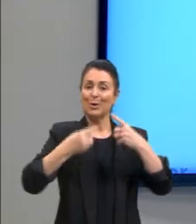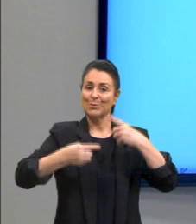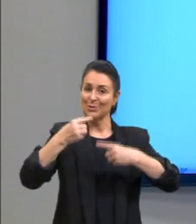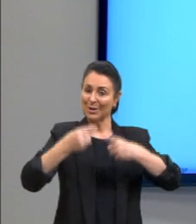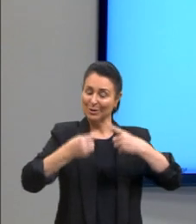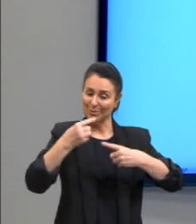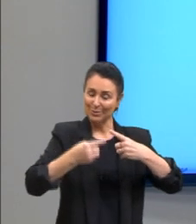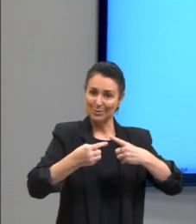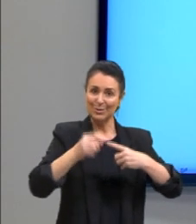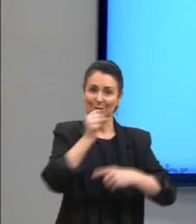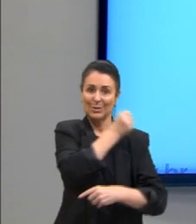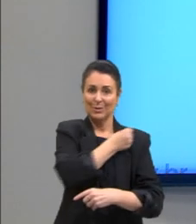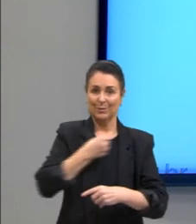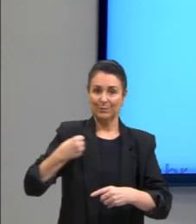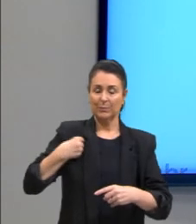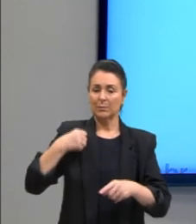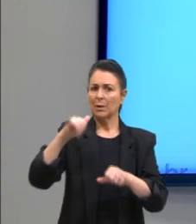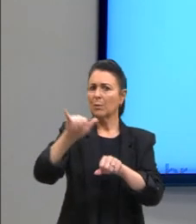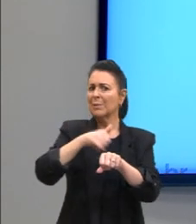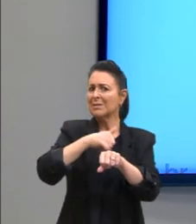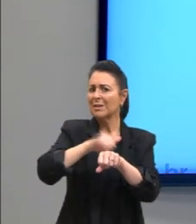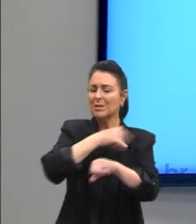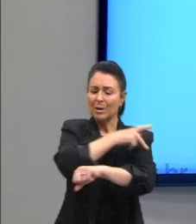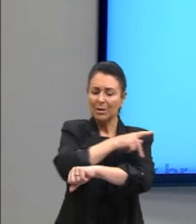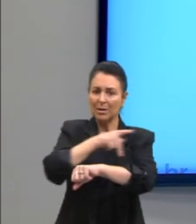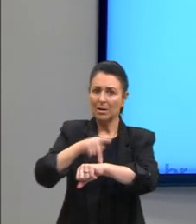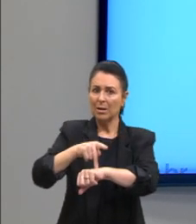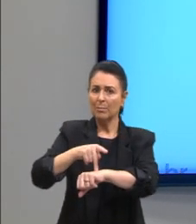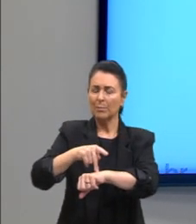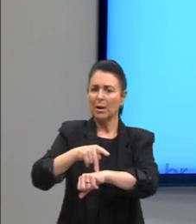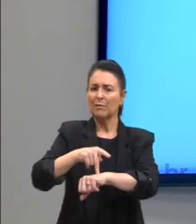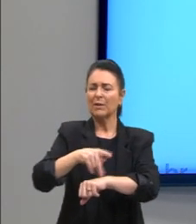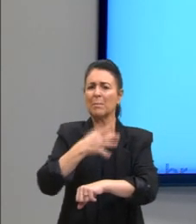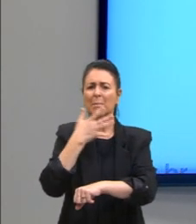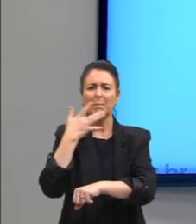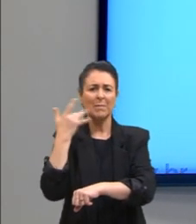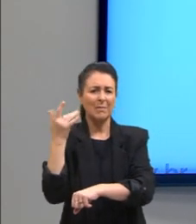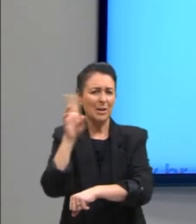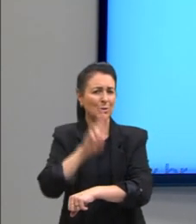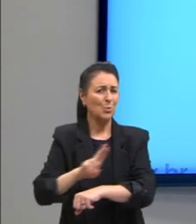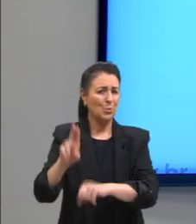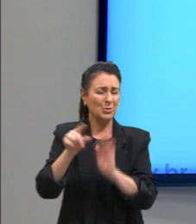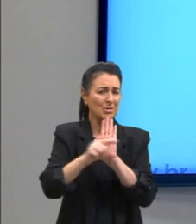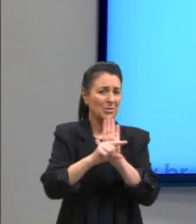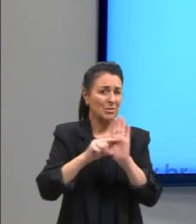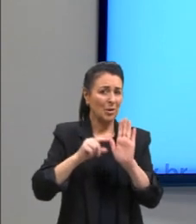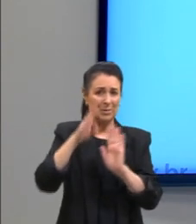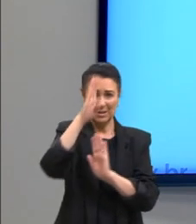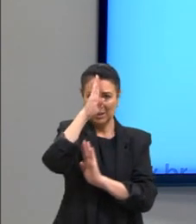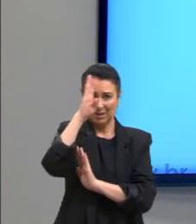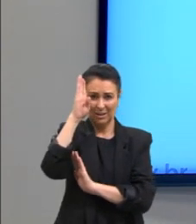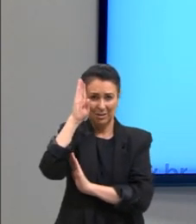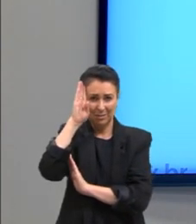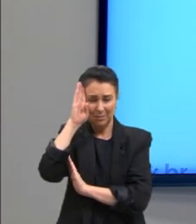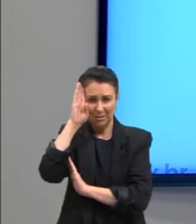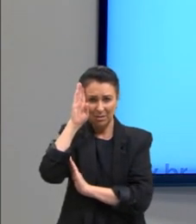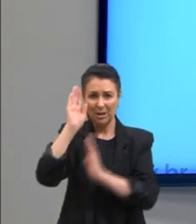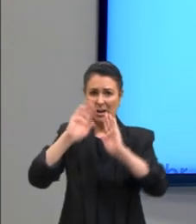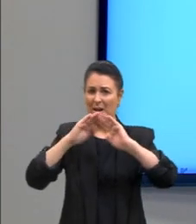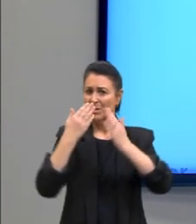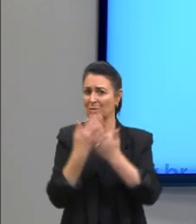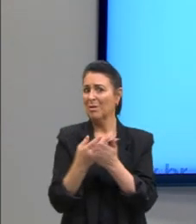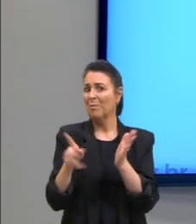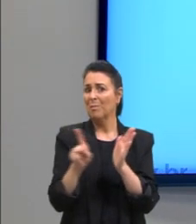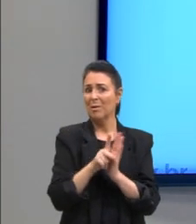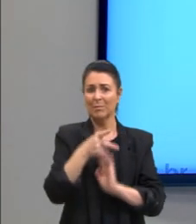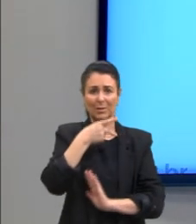uma estratégia pedagógica para facilitar o uso das obras na academia, escola fundada por Platão. Não, na academia ainda